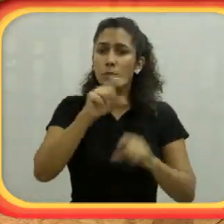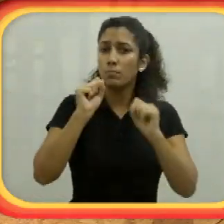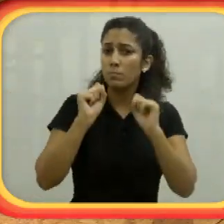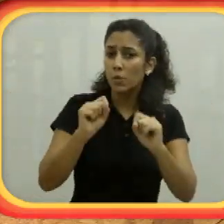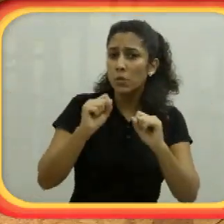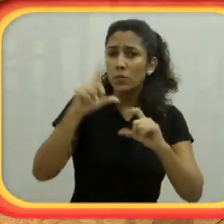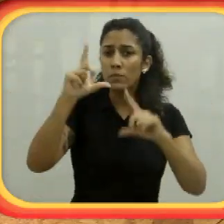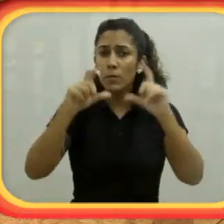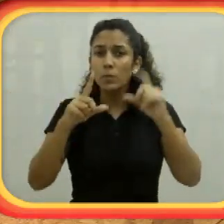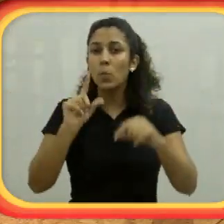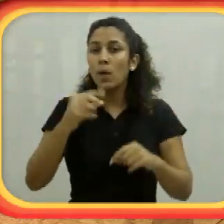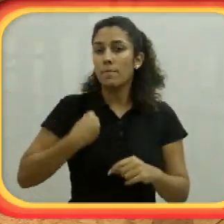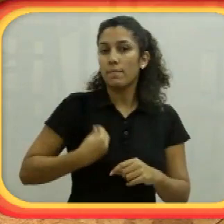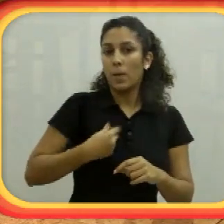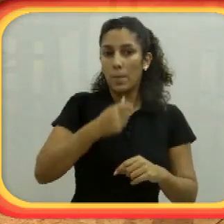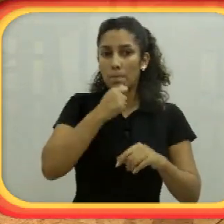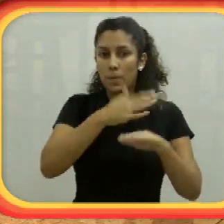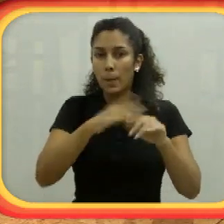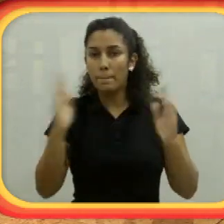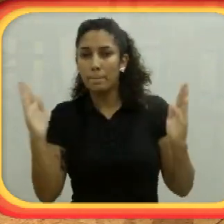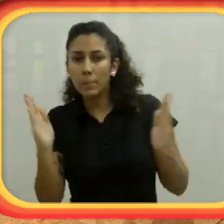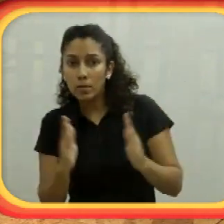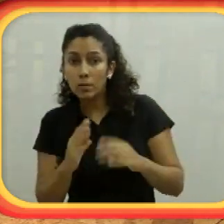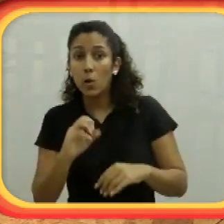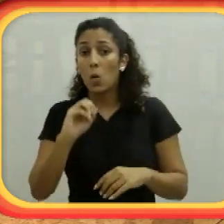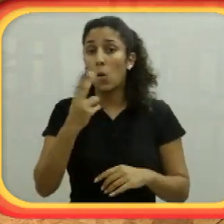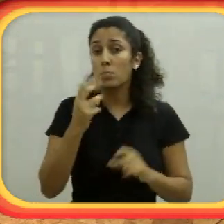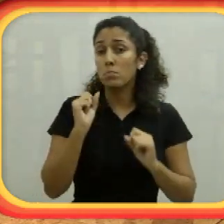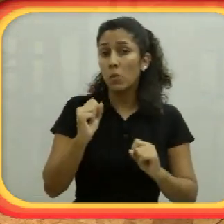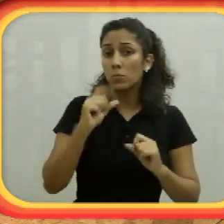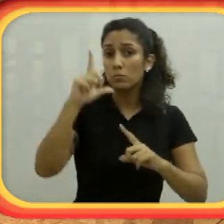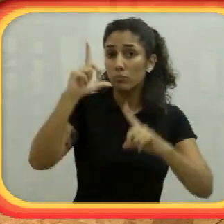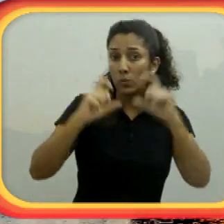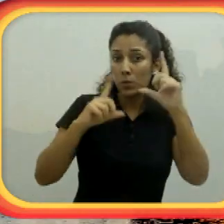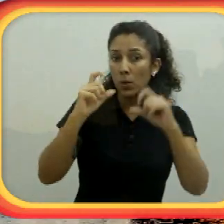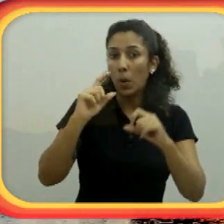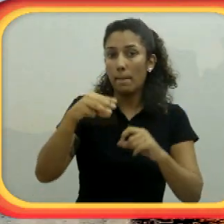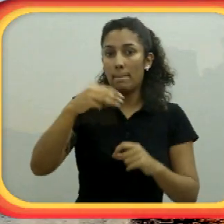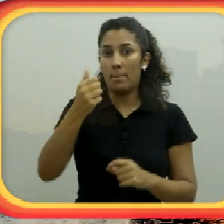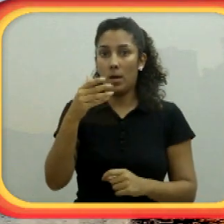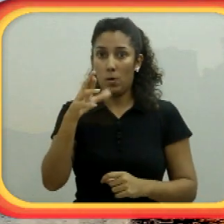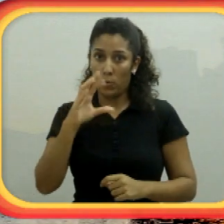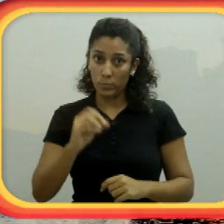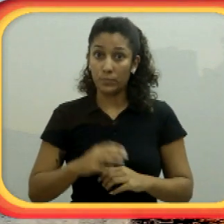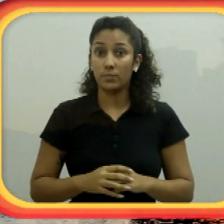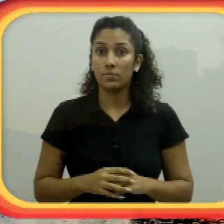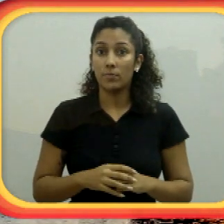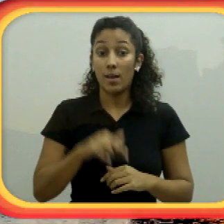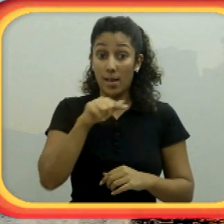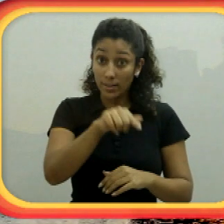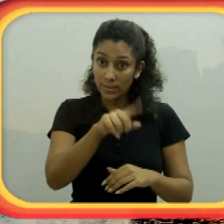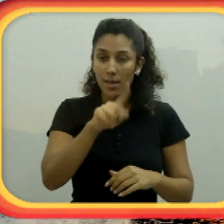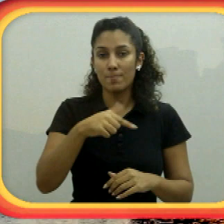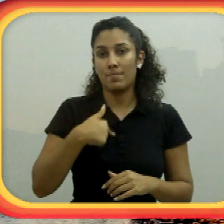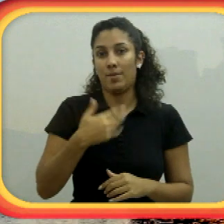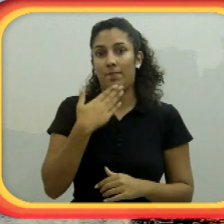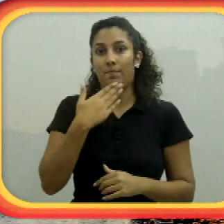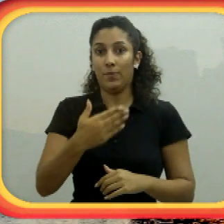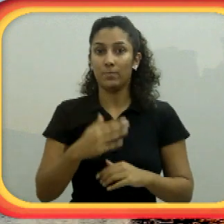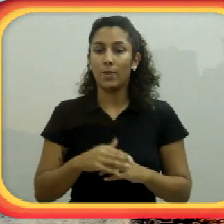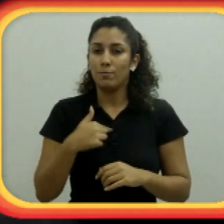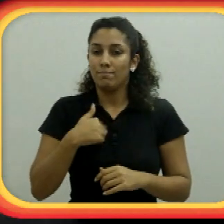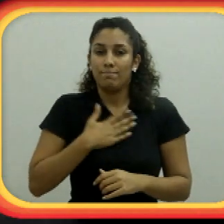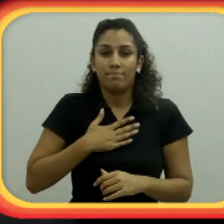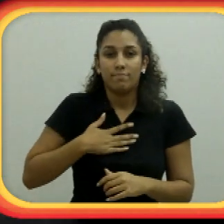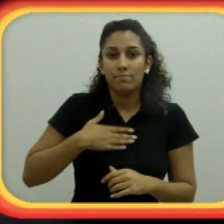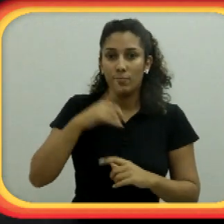fotografar. Você pode fotografar paisagens, mas você também pode fotografar uma